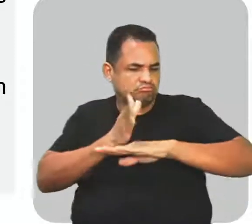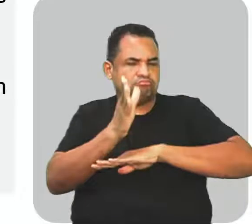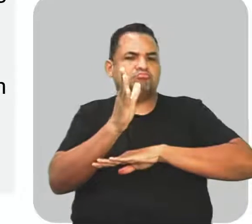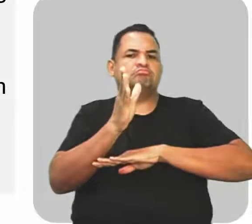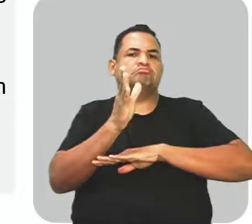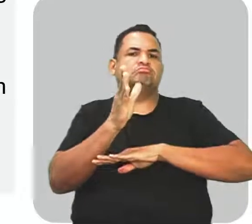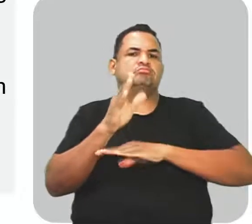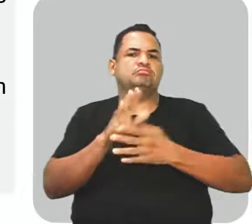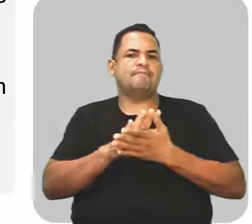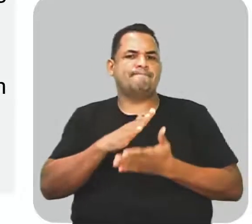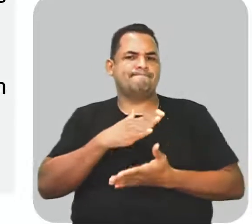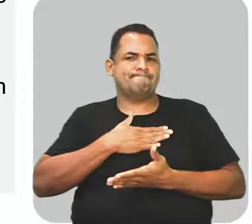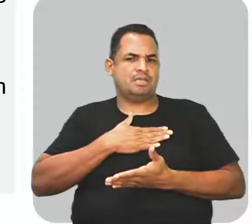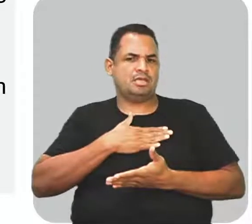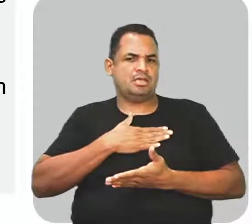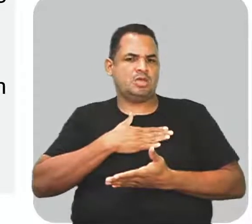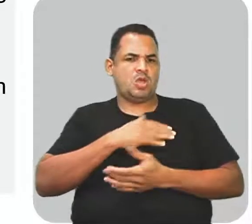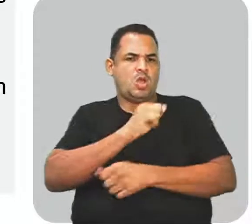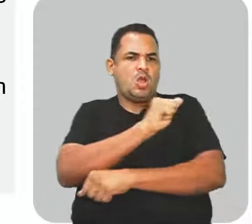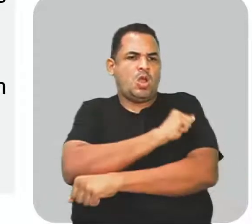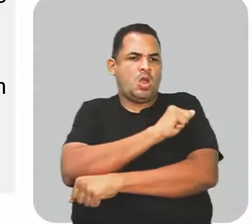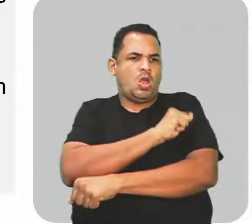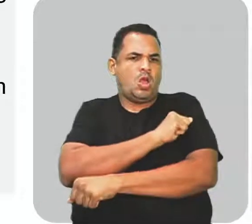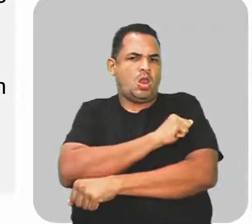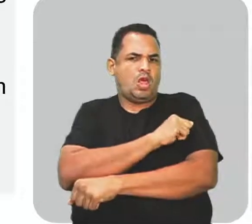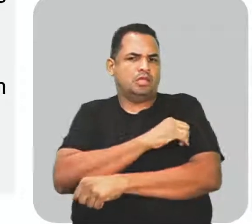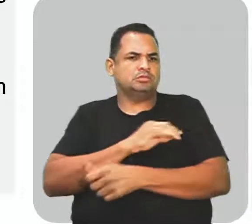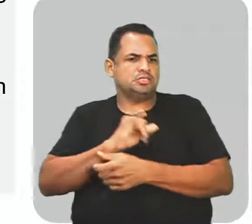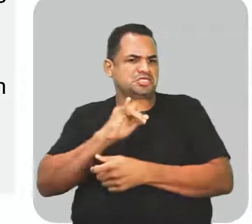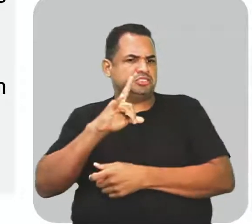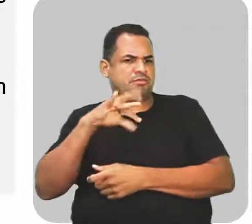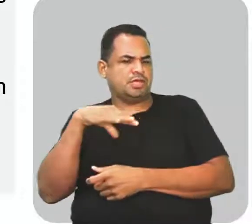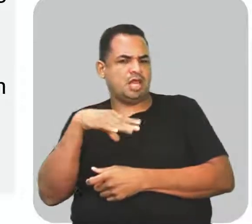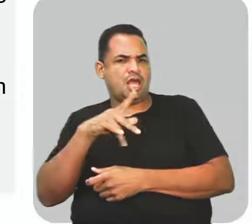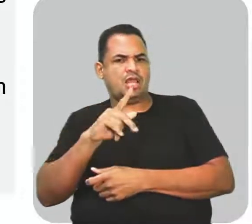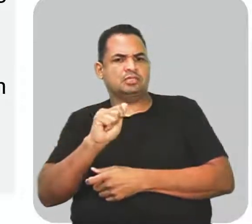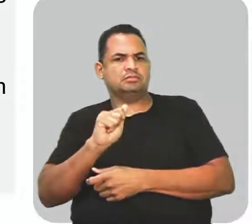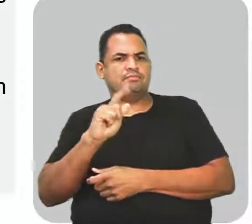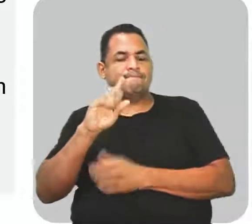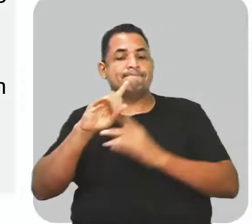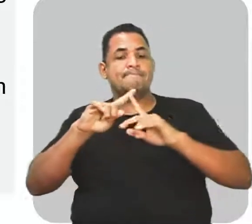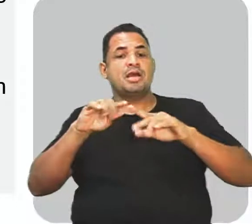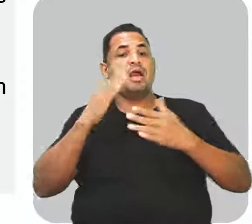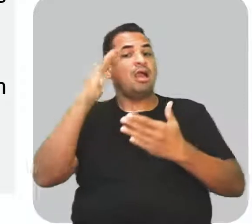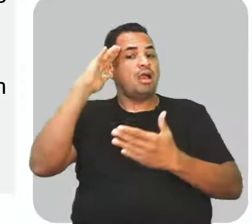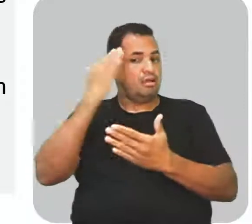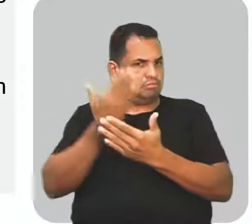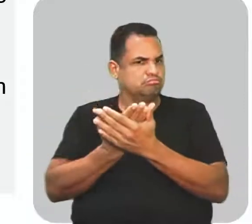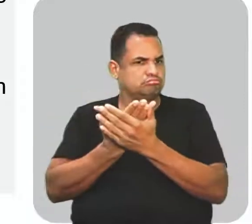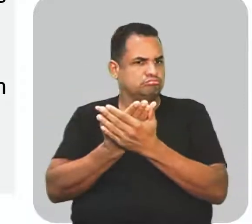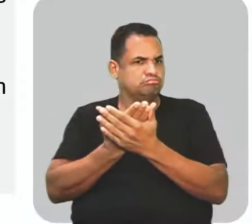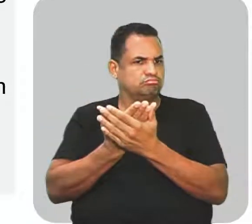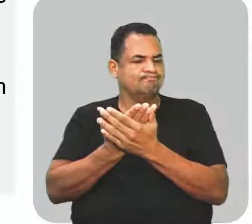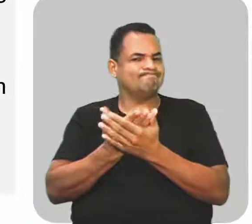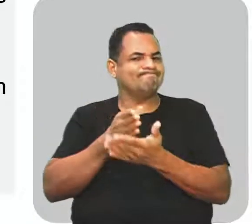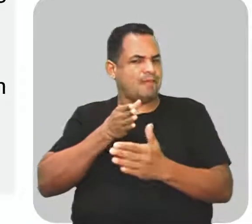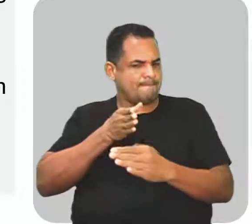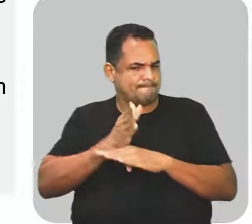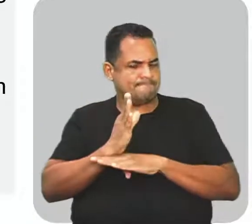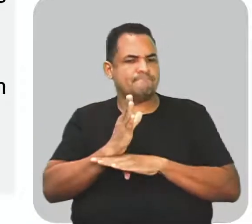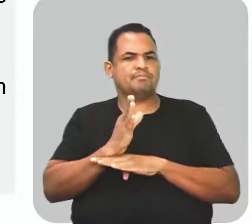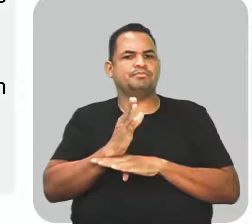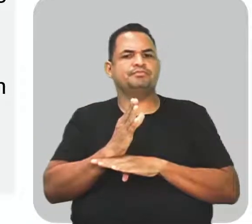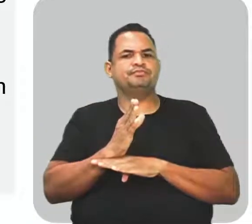Meus alunos são indisciplinados, mas acredito que meus alunos são